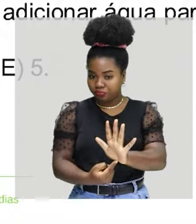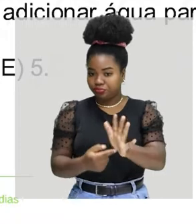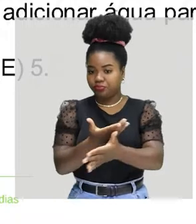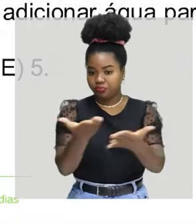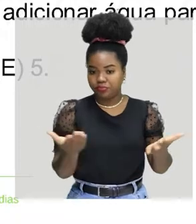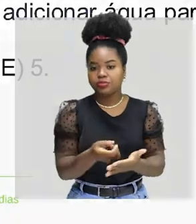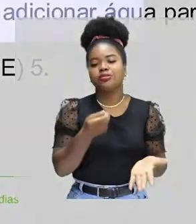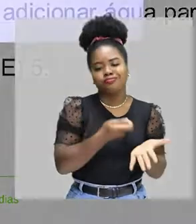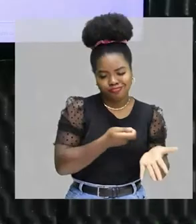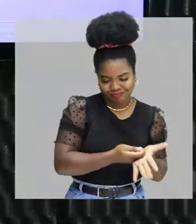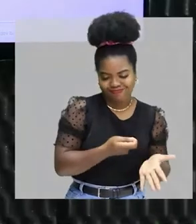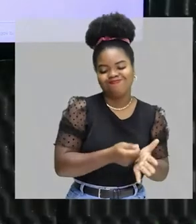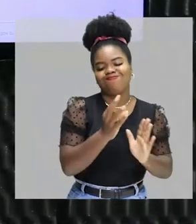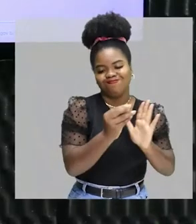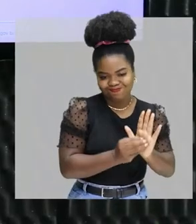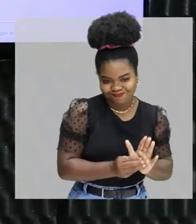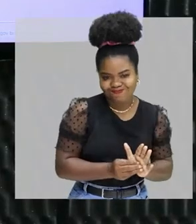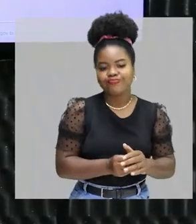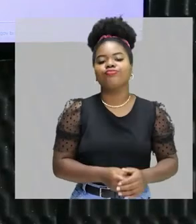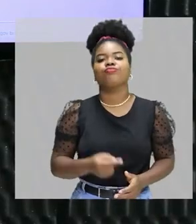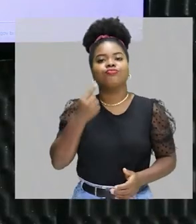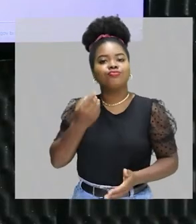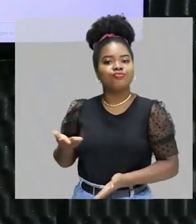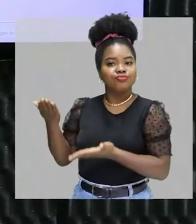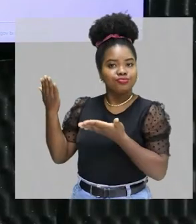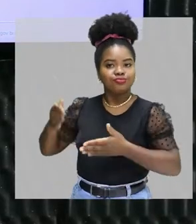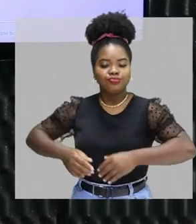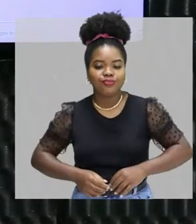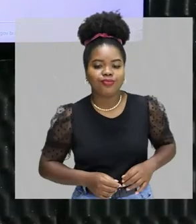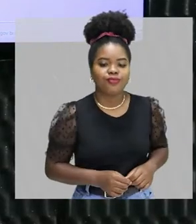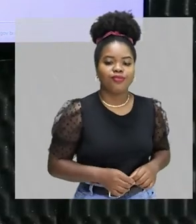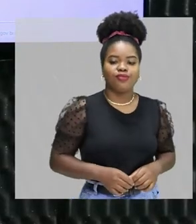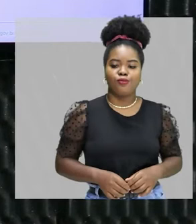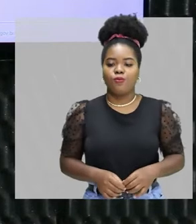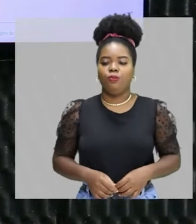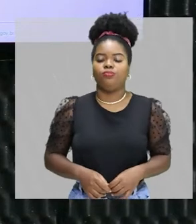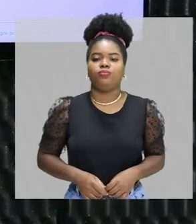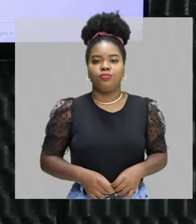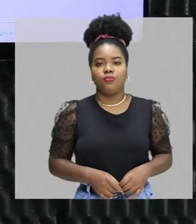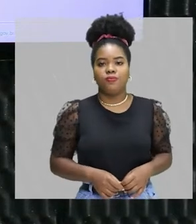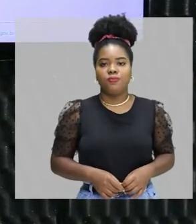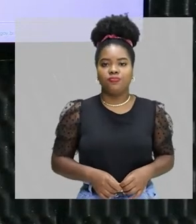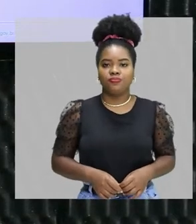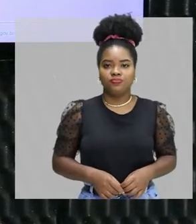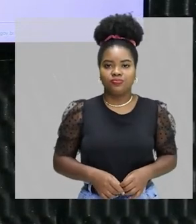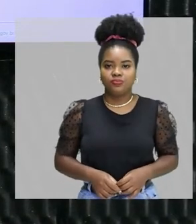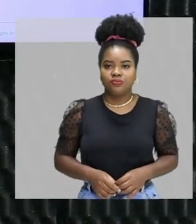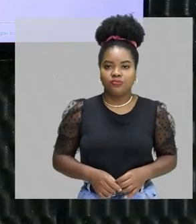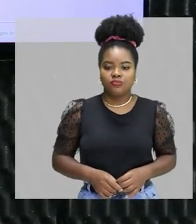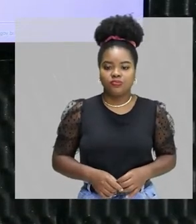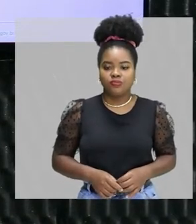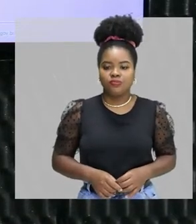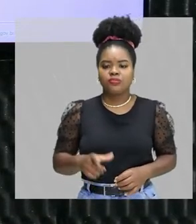Então, vamos lá. Para demonstrar os processos físicos de separação de componentes em misturas complexas,